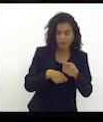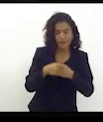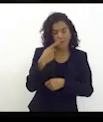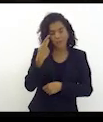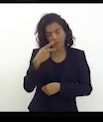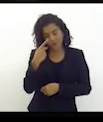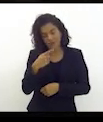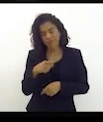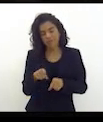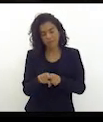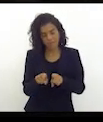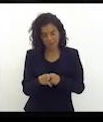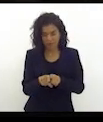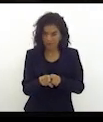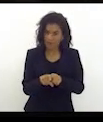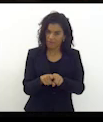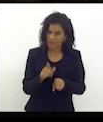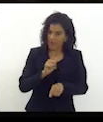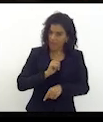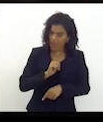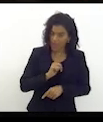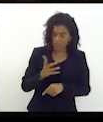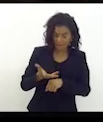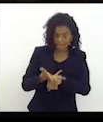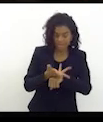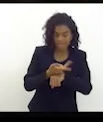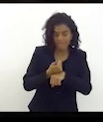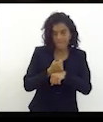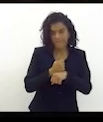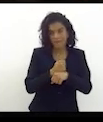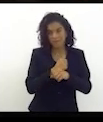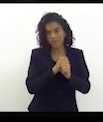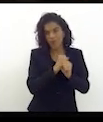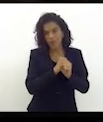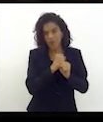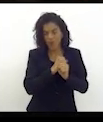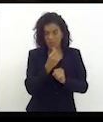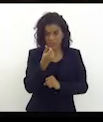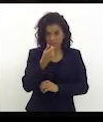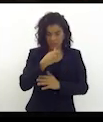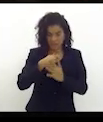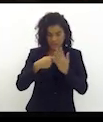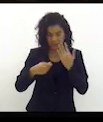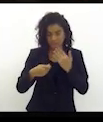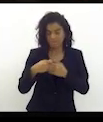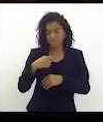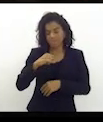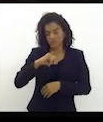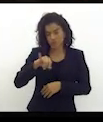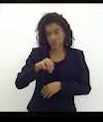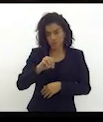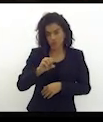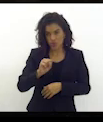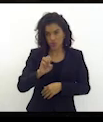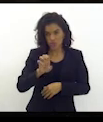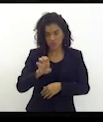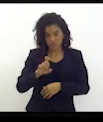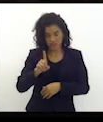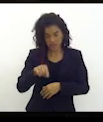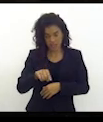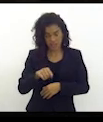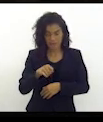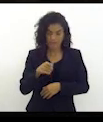assim como também o tenho ao longo dos últimos seis meses de vida de José Bonifácio, eu fiz questão de não